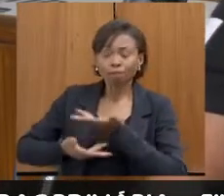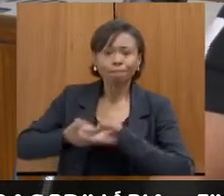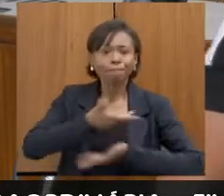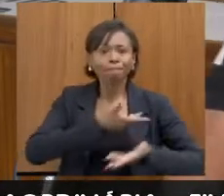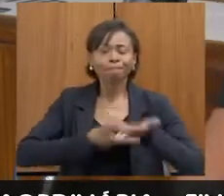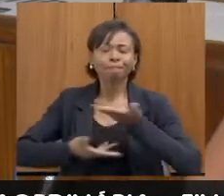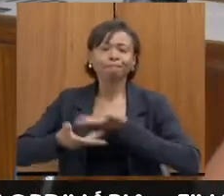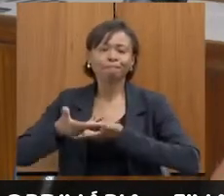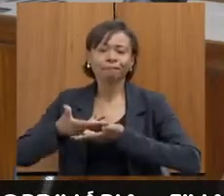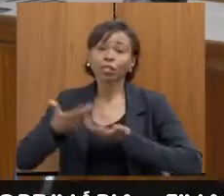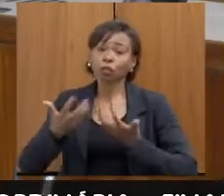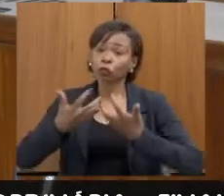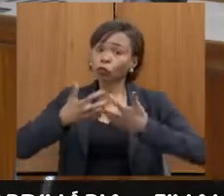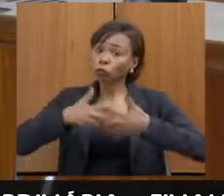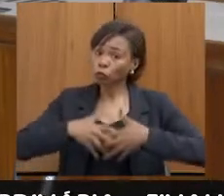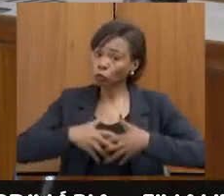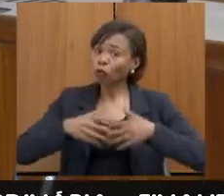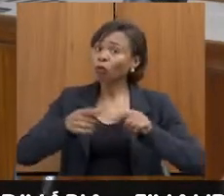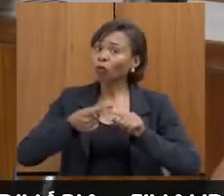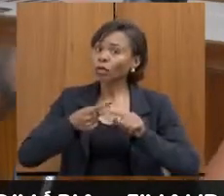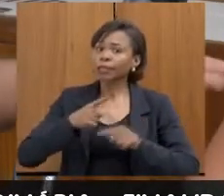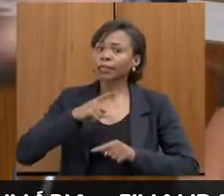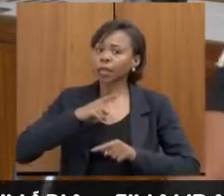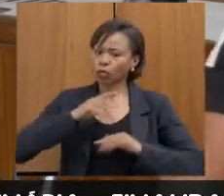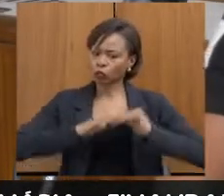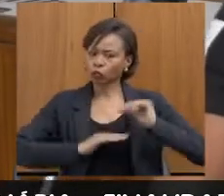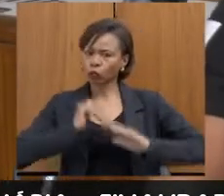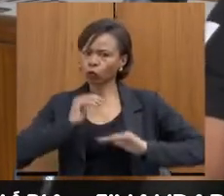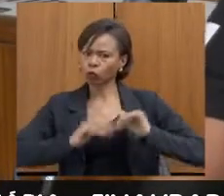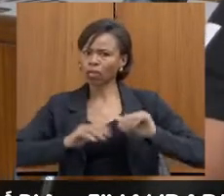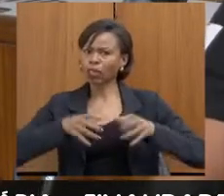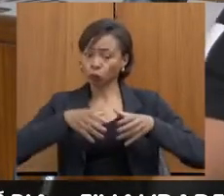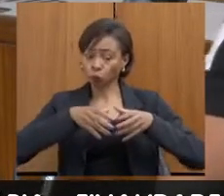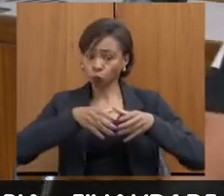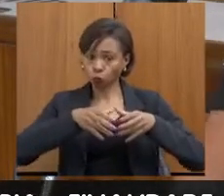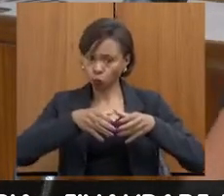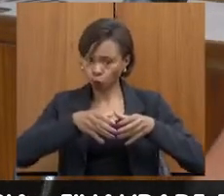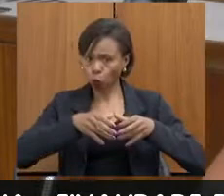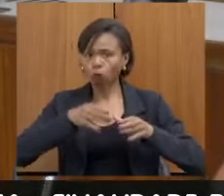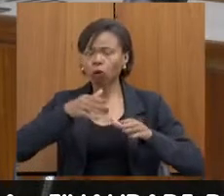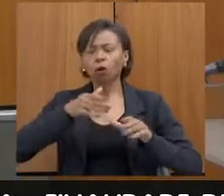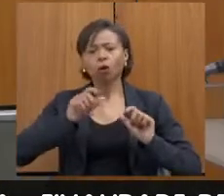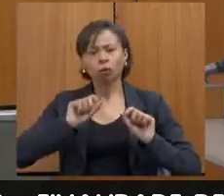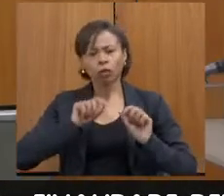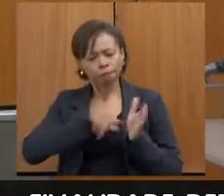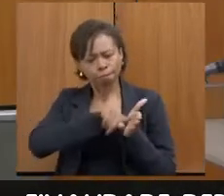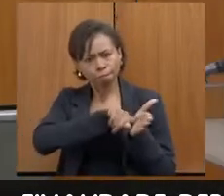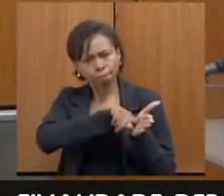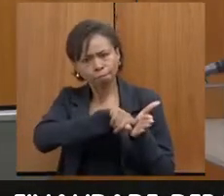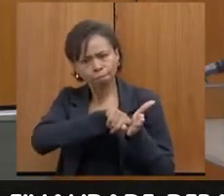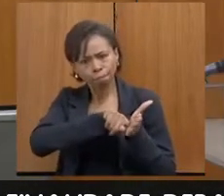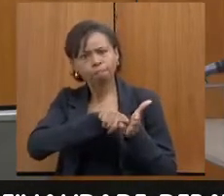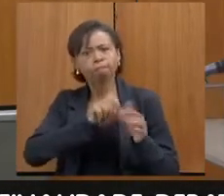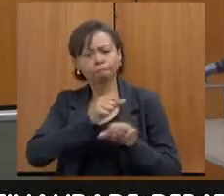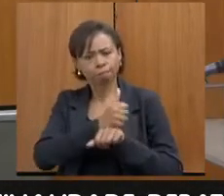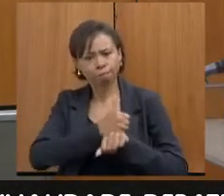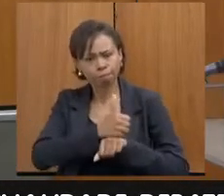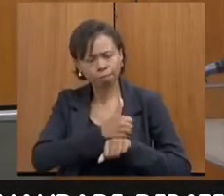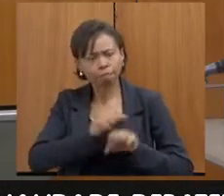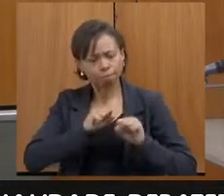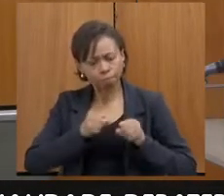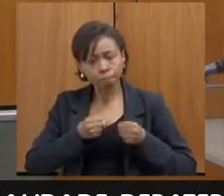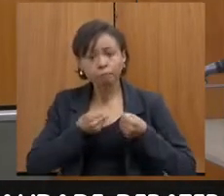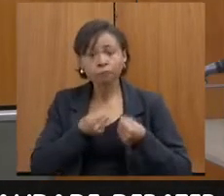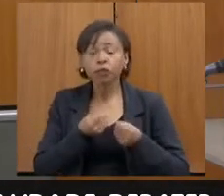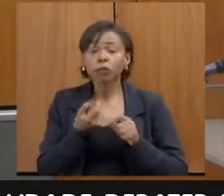primeiro, porque a gente tem uma equipe que é toda por detrás para poder fazer, são investigadores com força de vontade de fazer acontecer, porque se